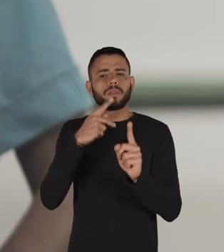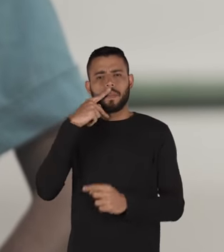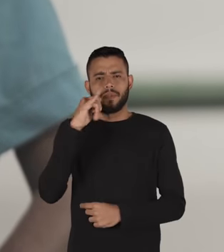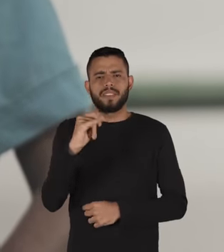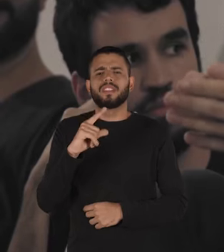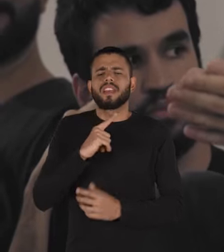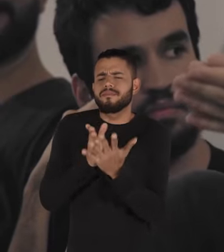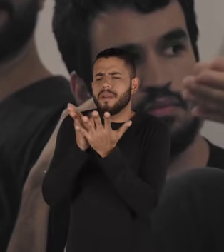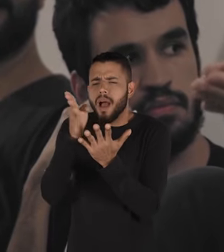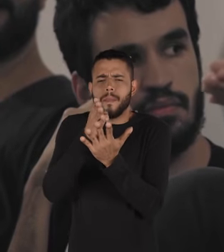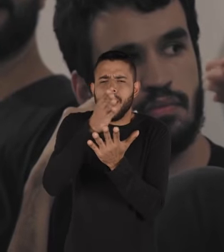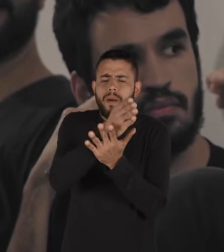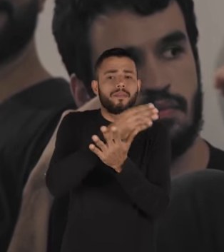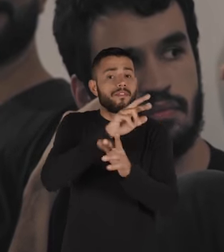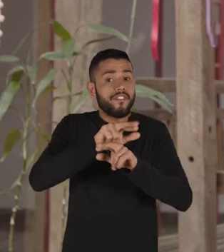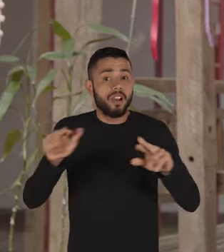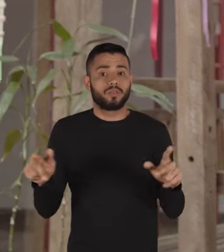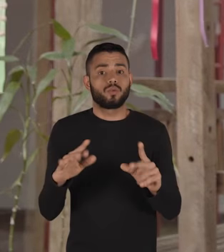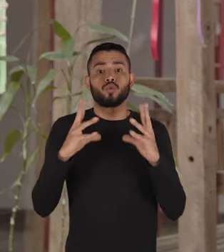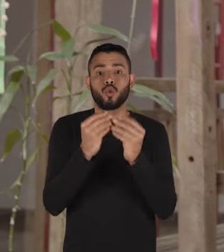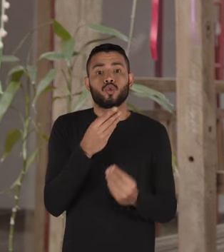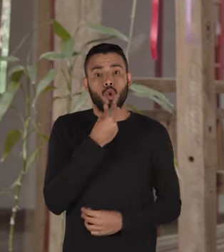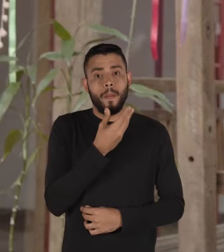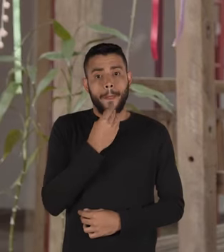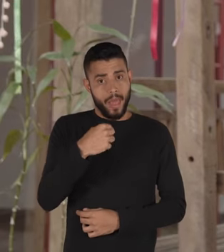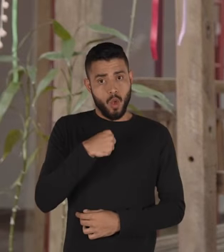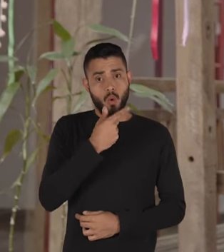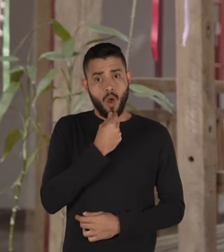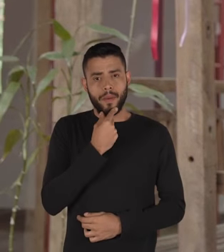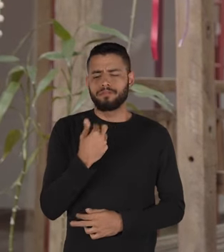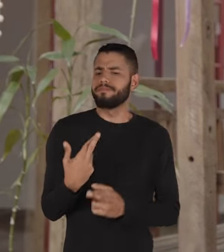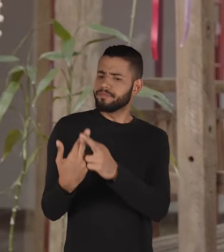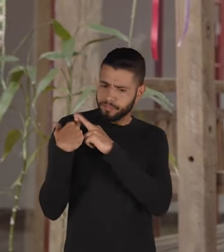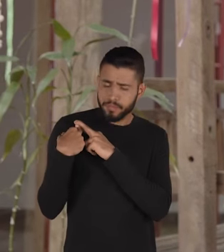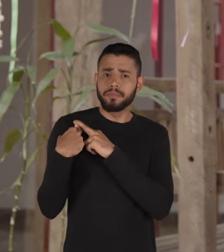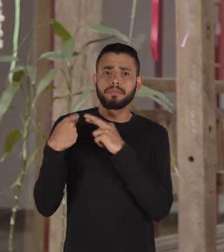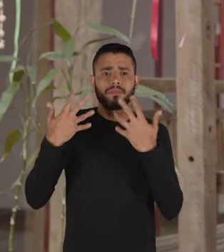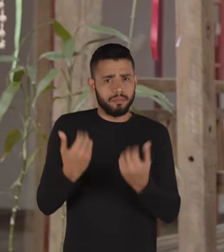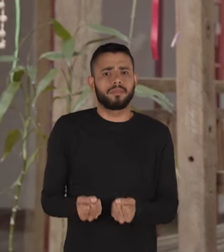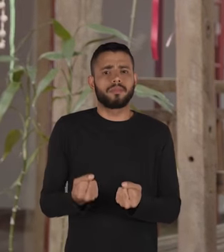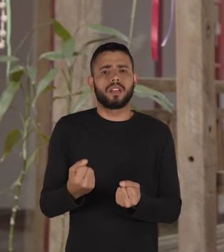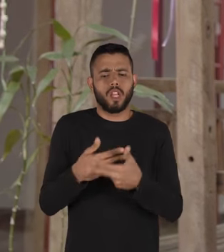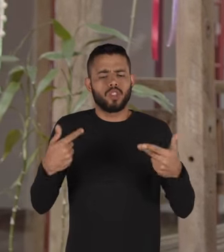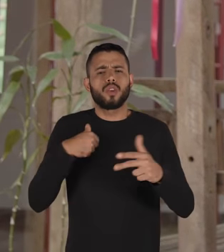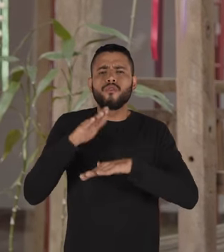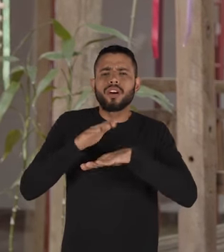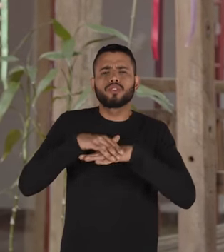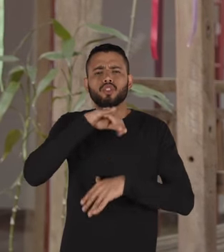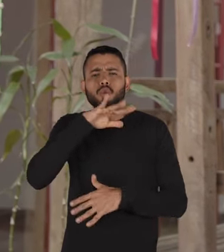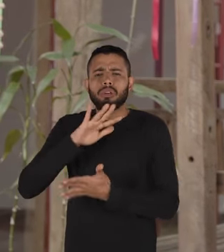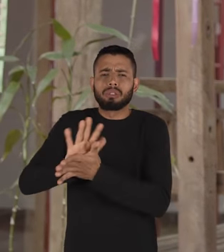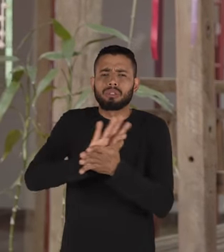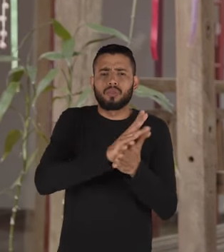da raça da paternidade tem vários caminhos todos os homens eu como homem preciso assumir responsabilidade pelo que eu faço